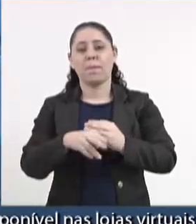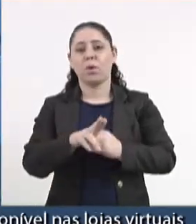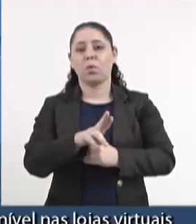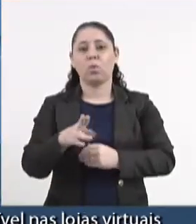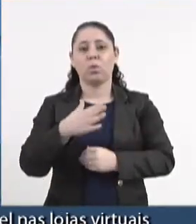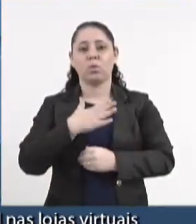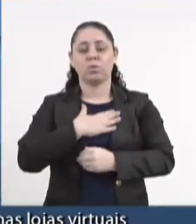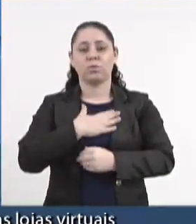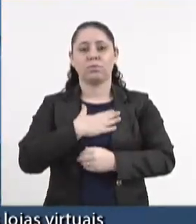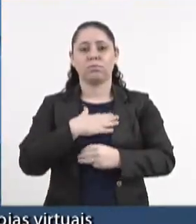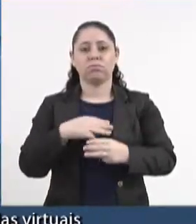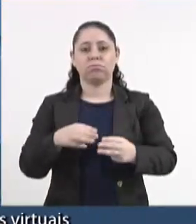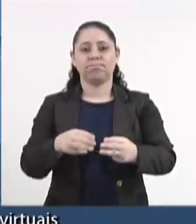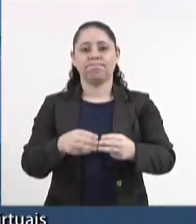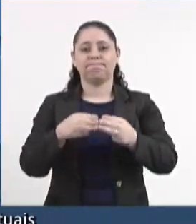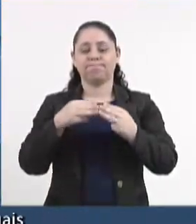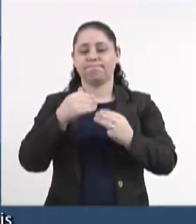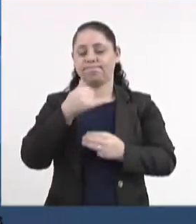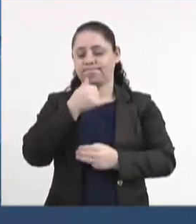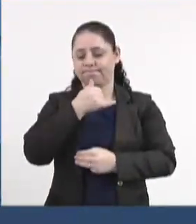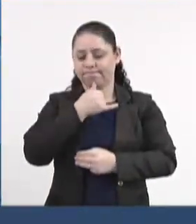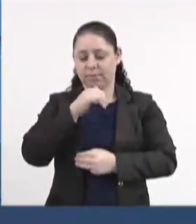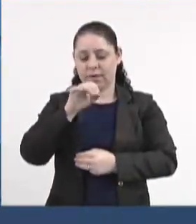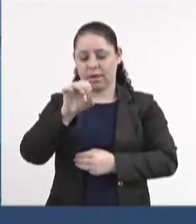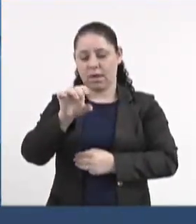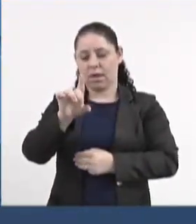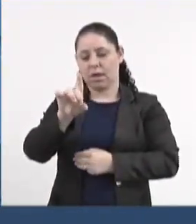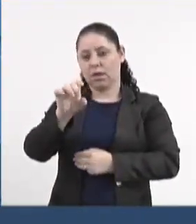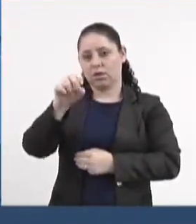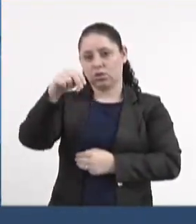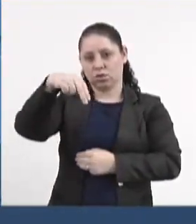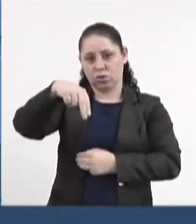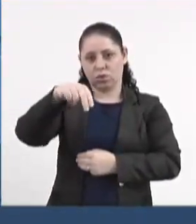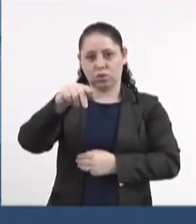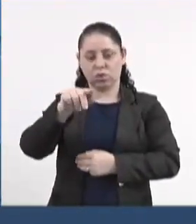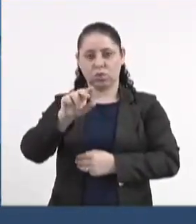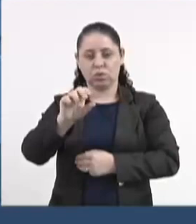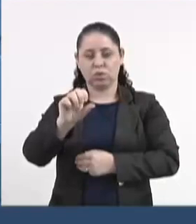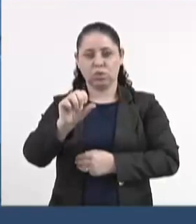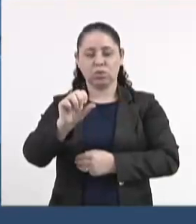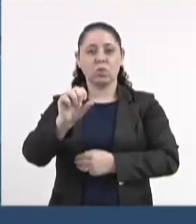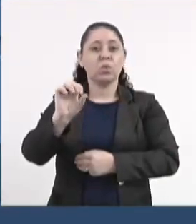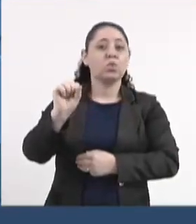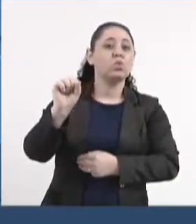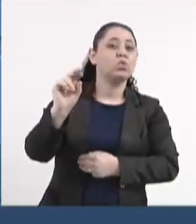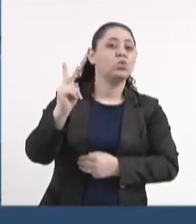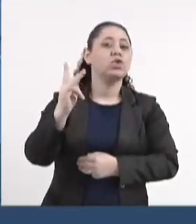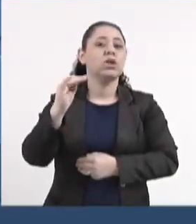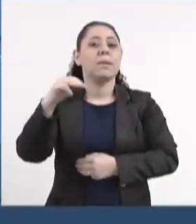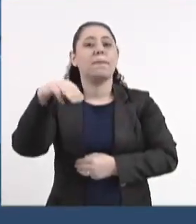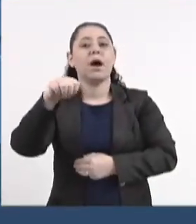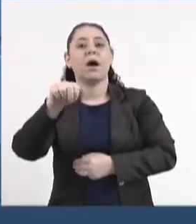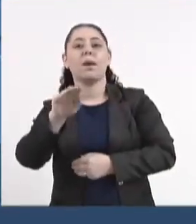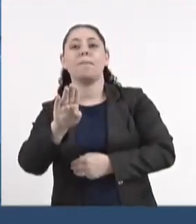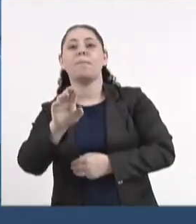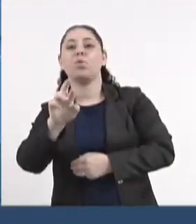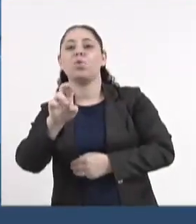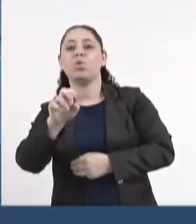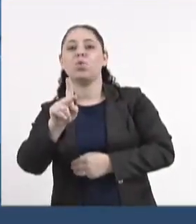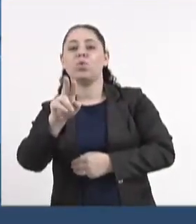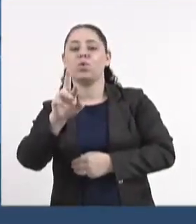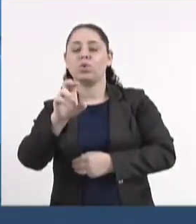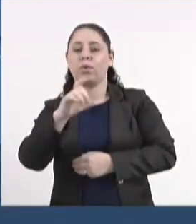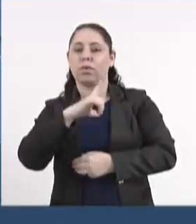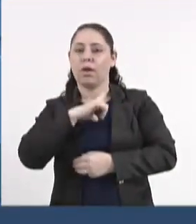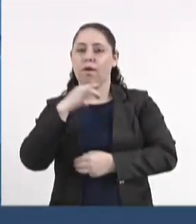nome na moção de pesar do Edson Shimabukuro. O Edson teve um papel muito